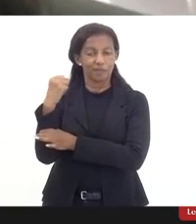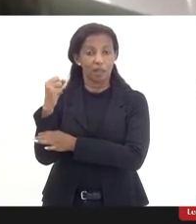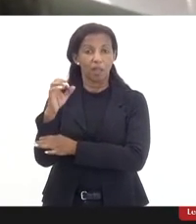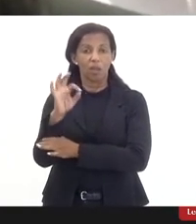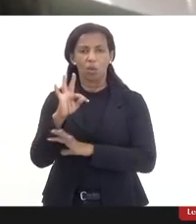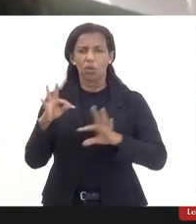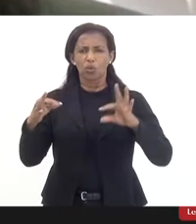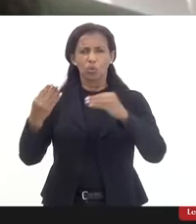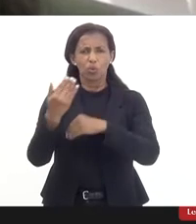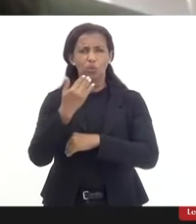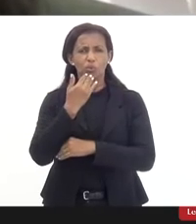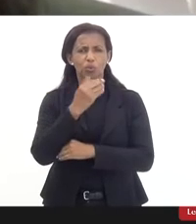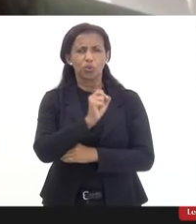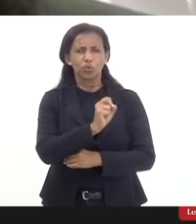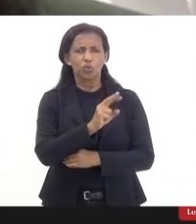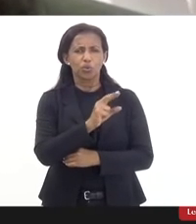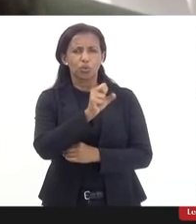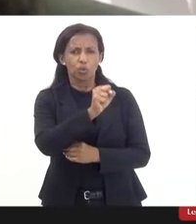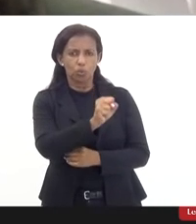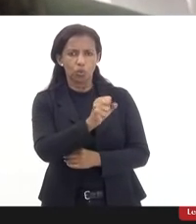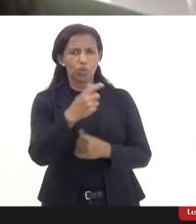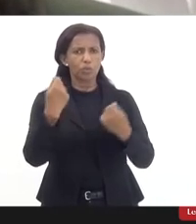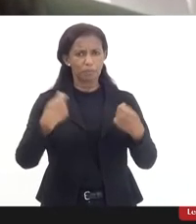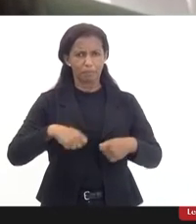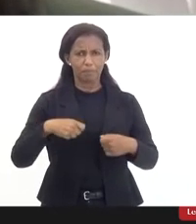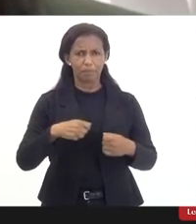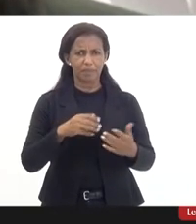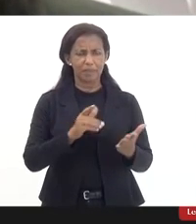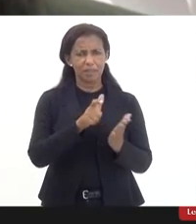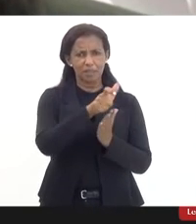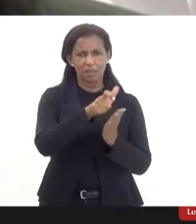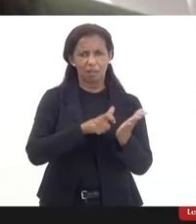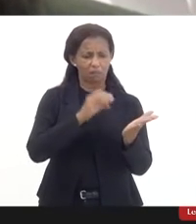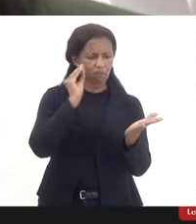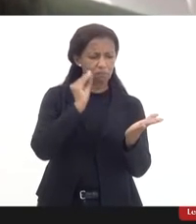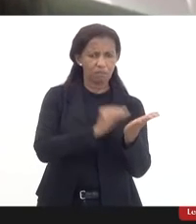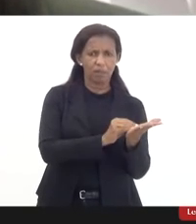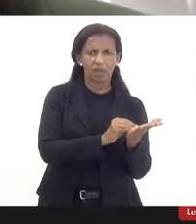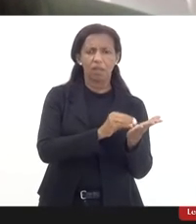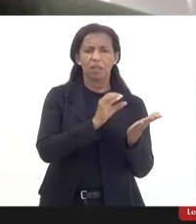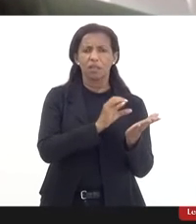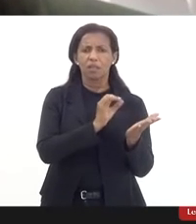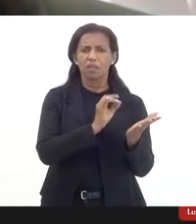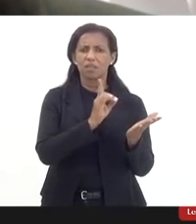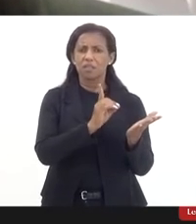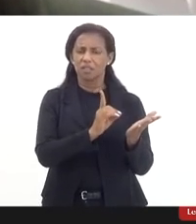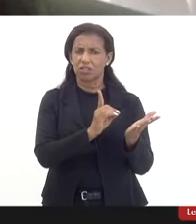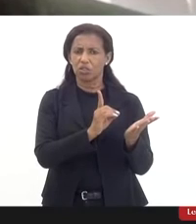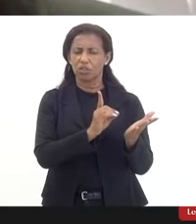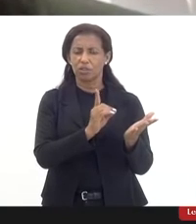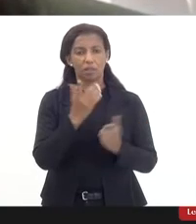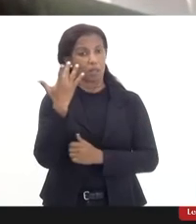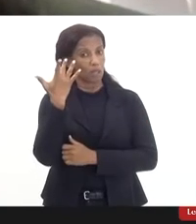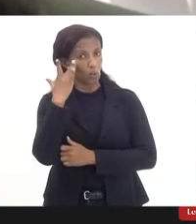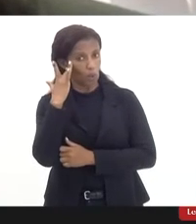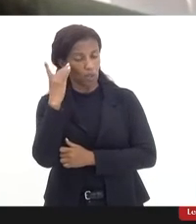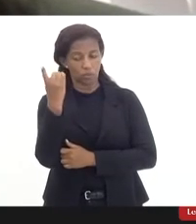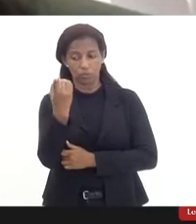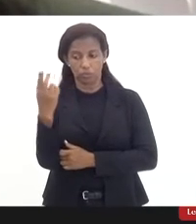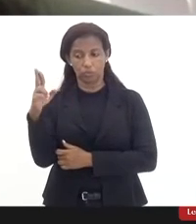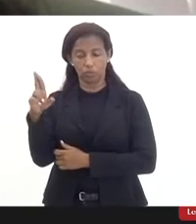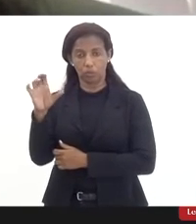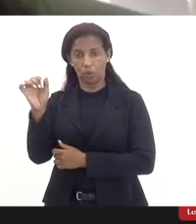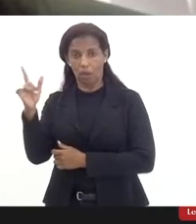pedido de SUS obrigatoriamente tem que vir com signado o CID eu acho que o que o doutor Carlos Eduardo